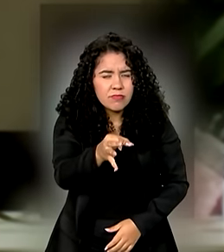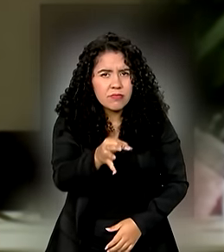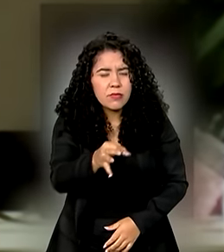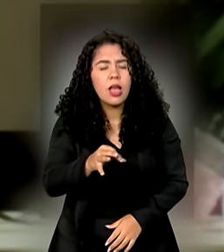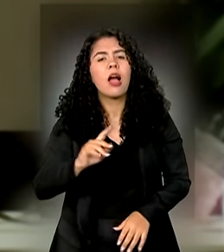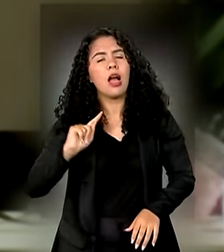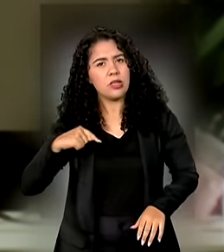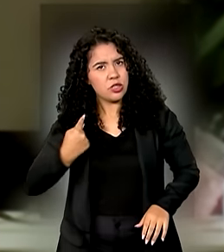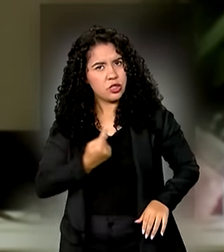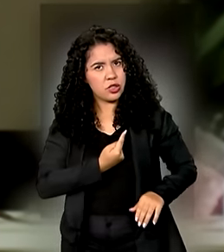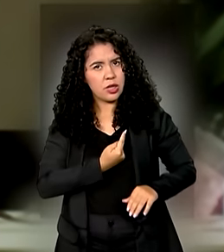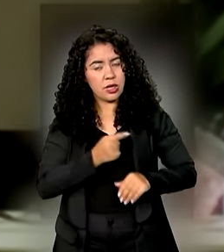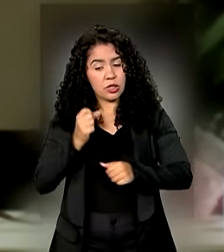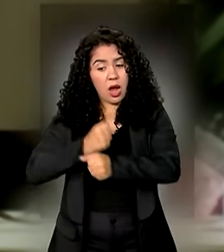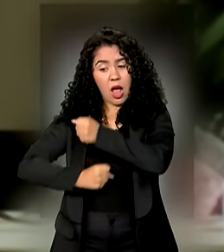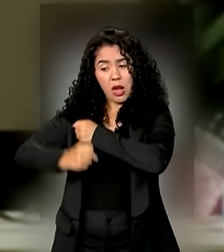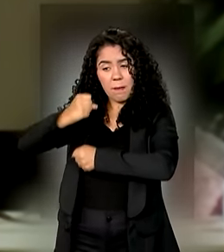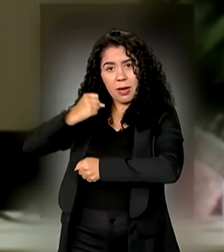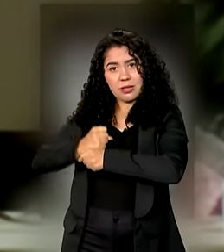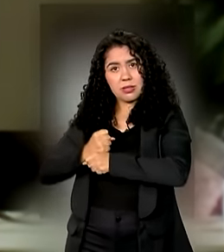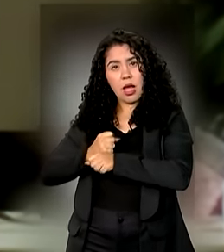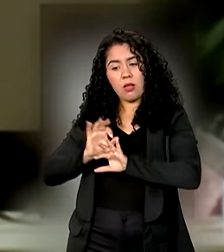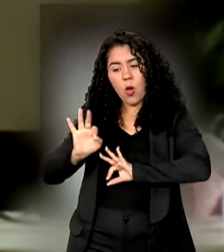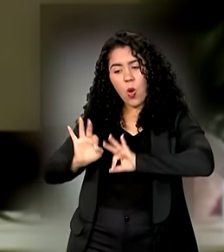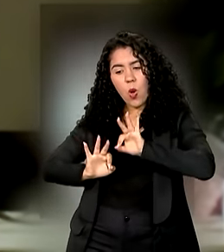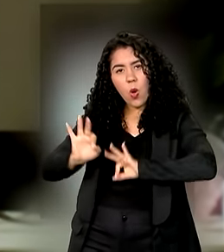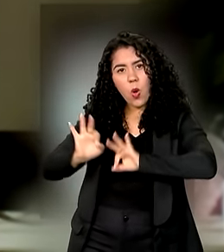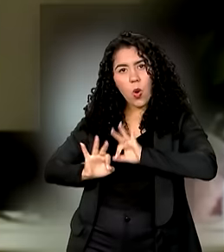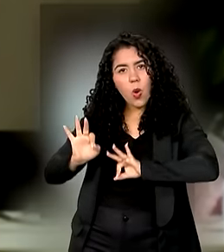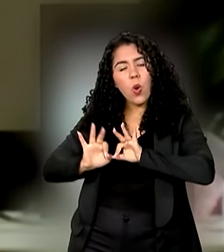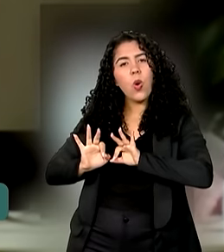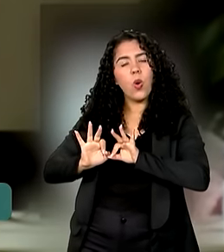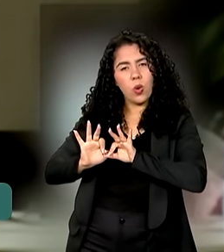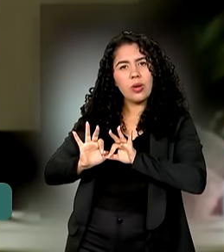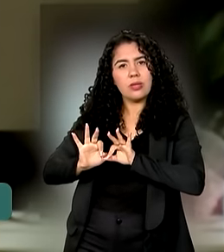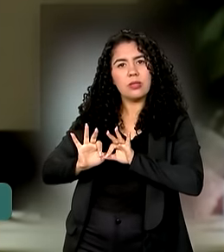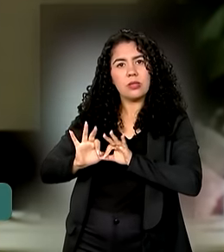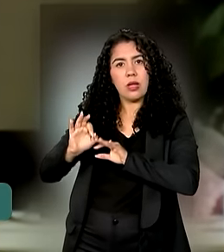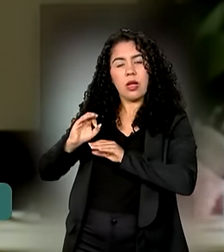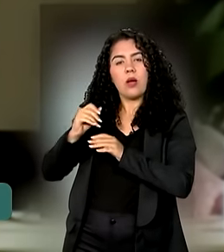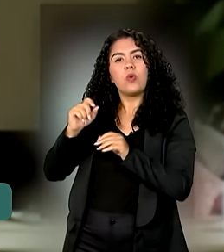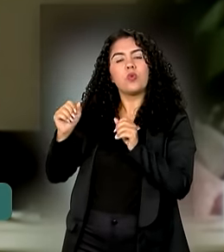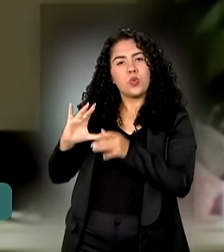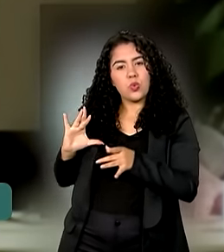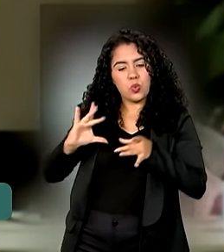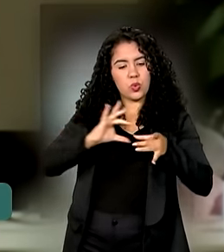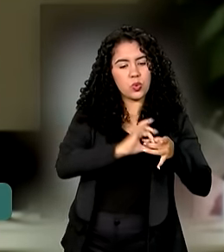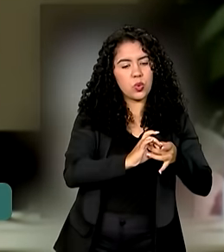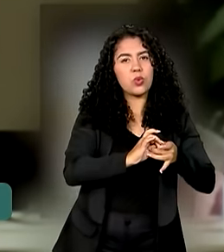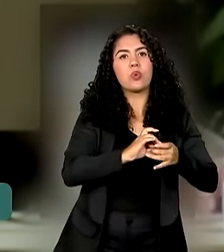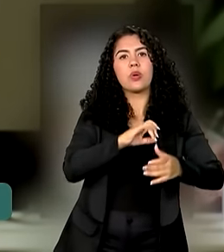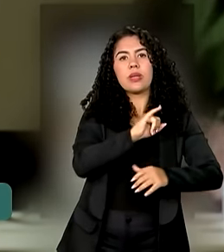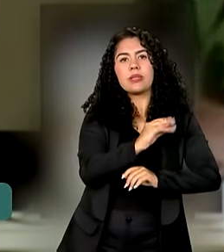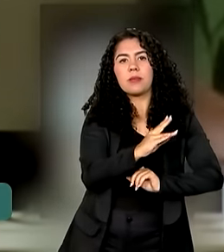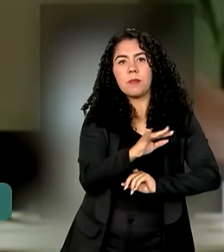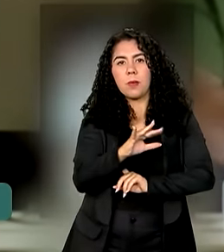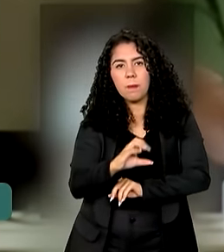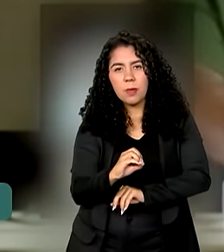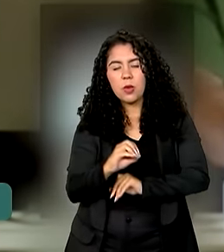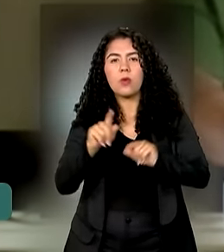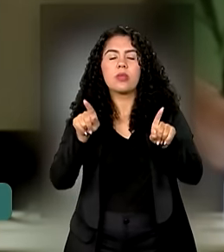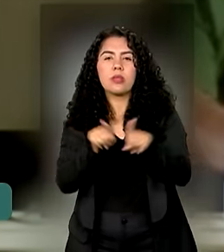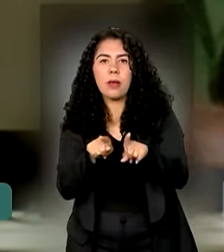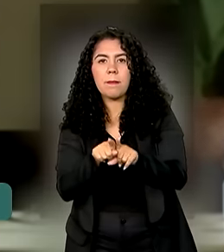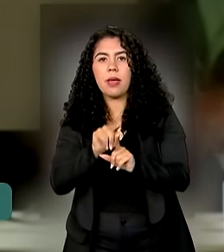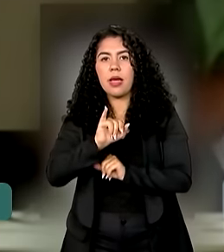Fizemos um plano o ano passado, no início do ano passado, com a operosidade do ICMBio, do Ibama, junto com a